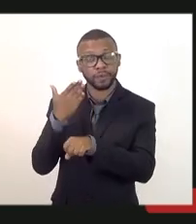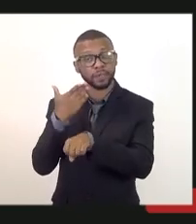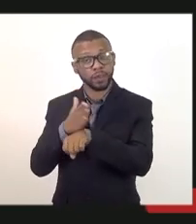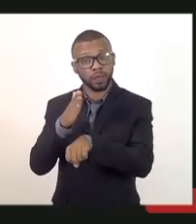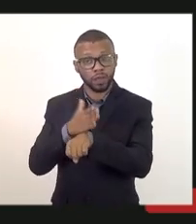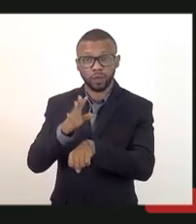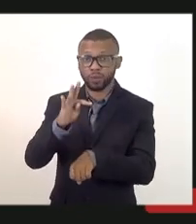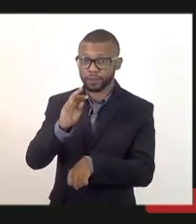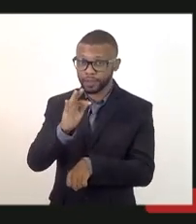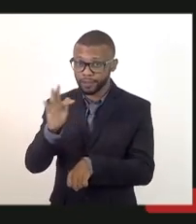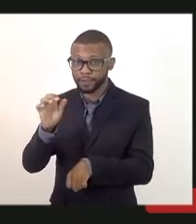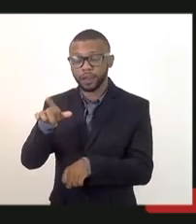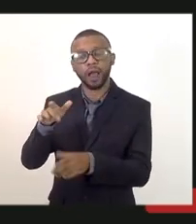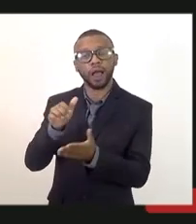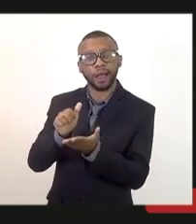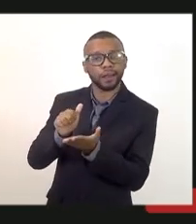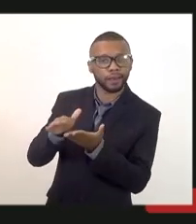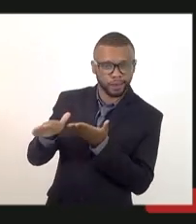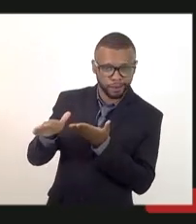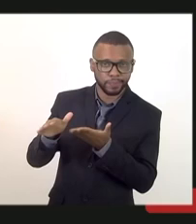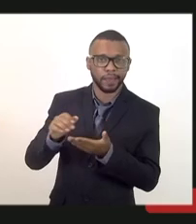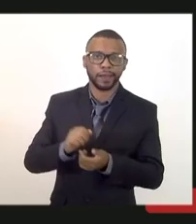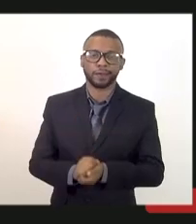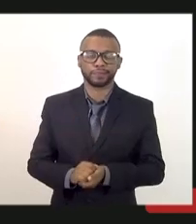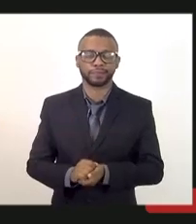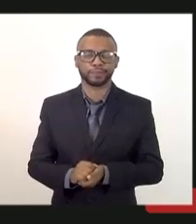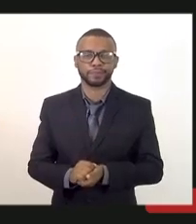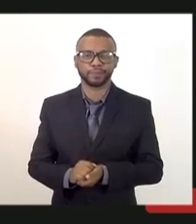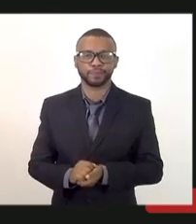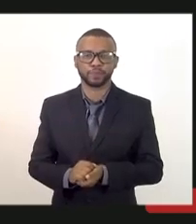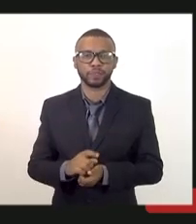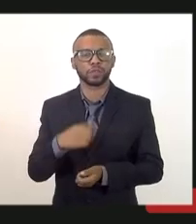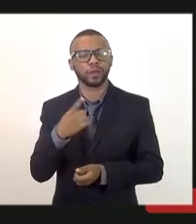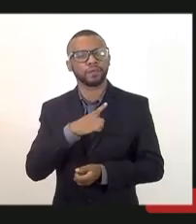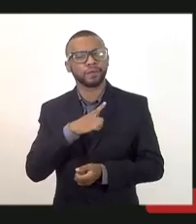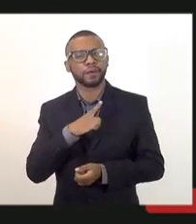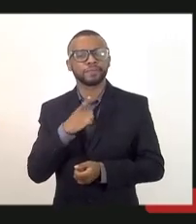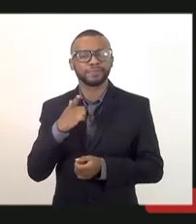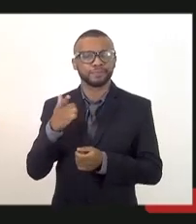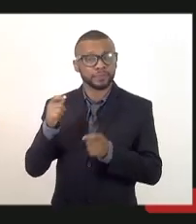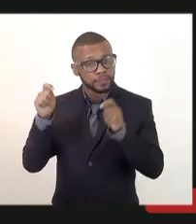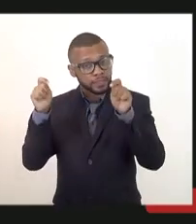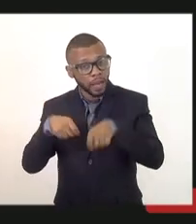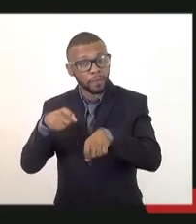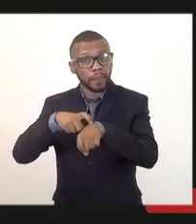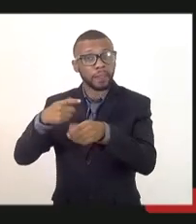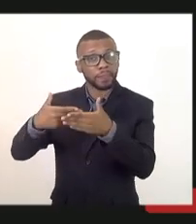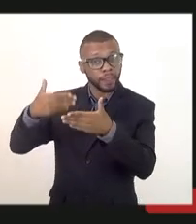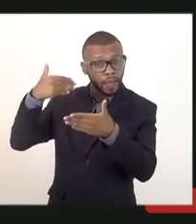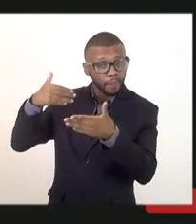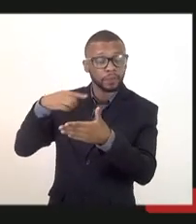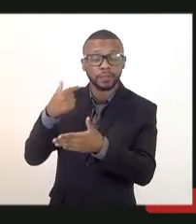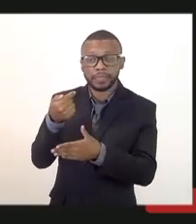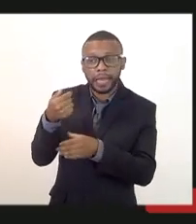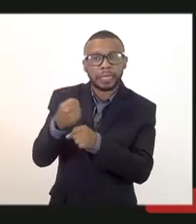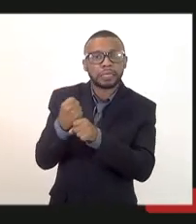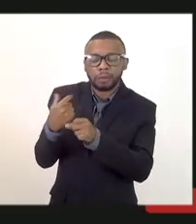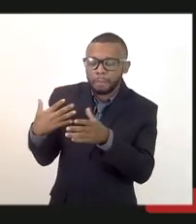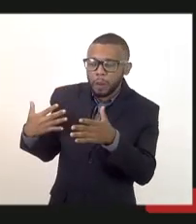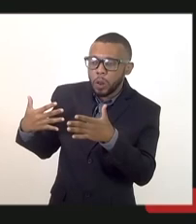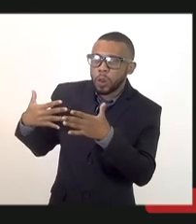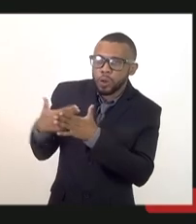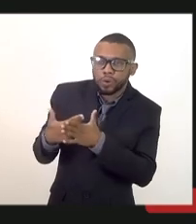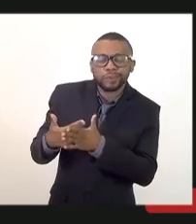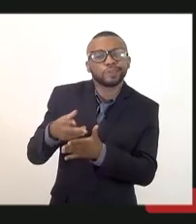eliminado todos nós sabemos disso nós tivemos aptos na época a gente está há sete anos nessa caminhada aí eu procurei manter